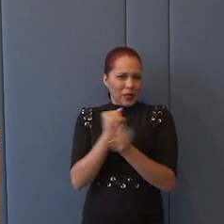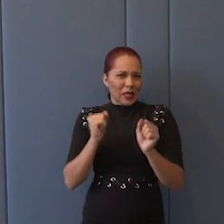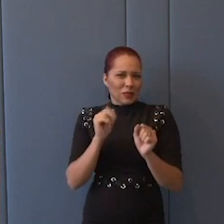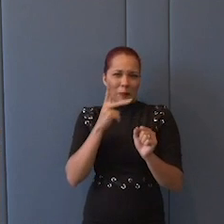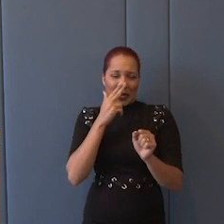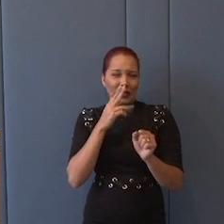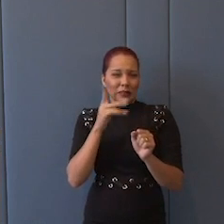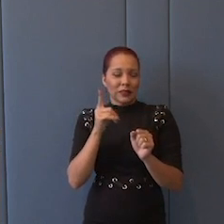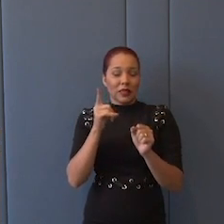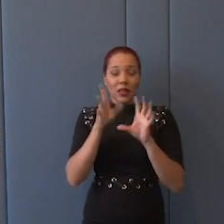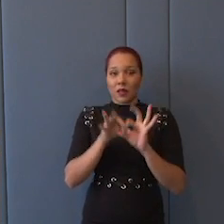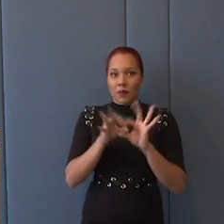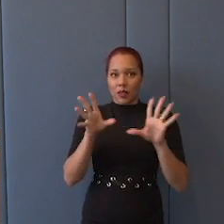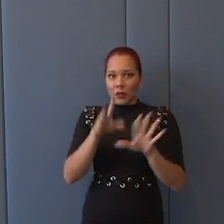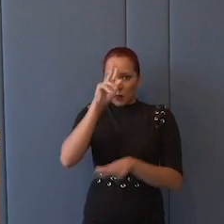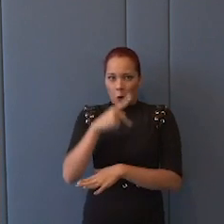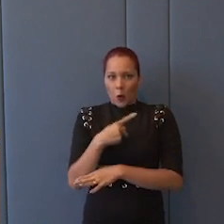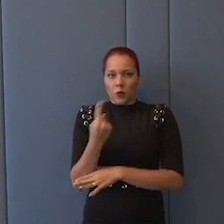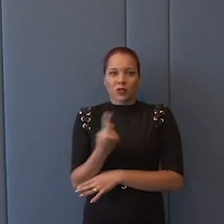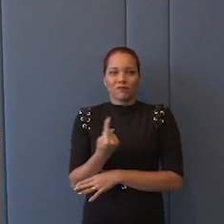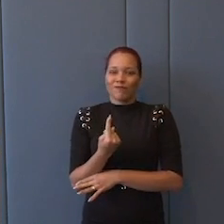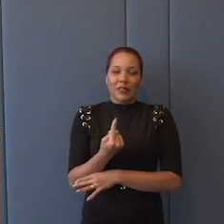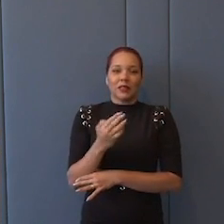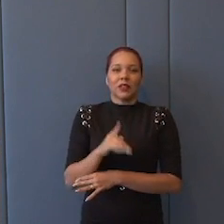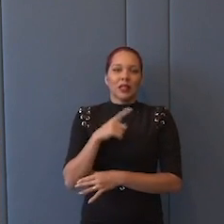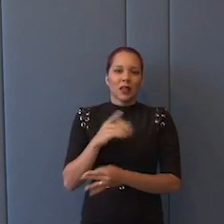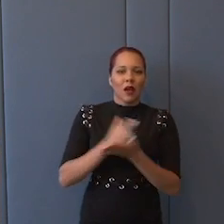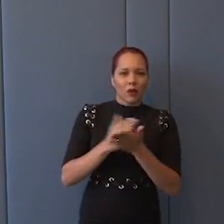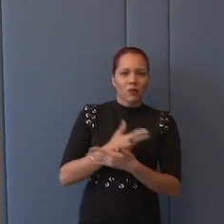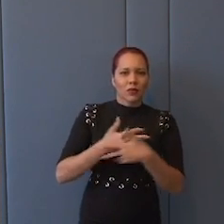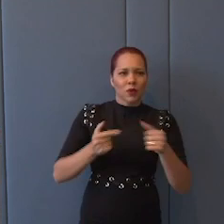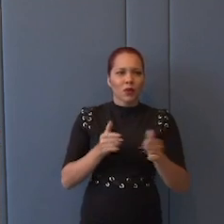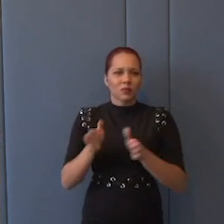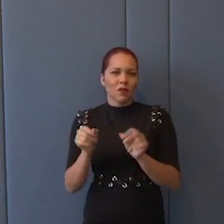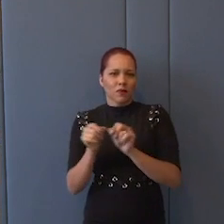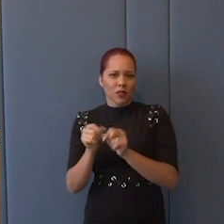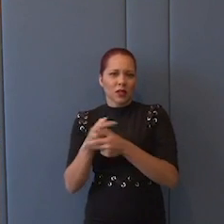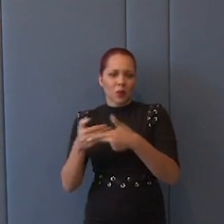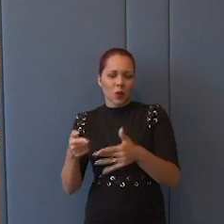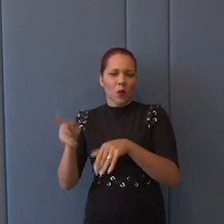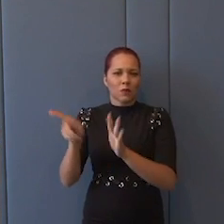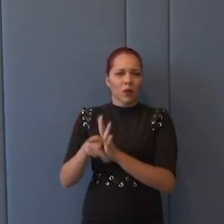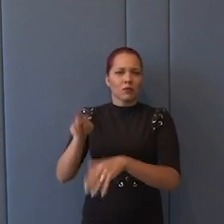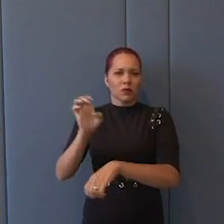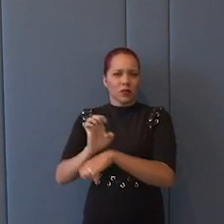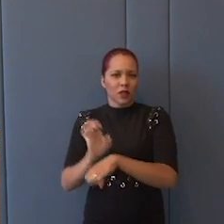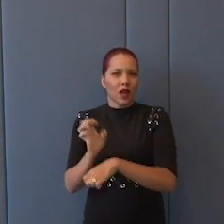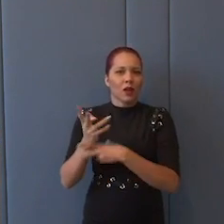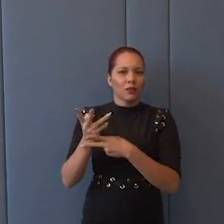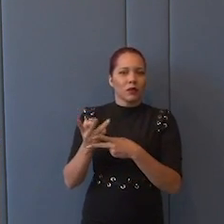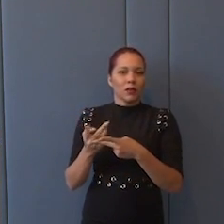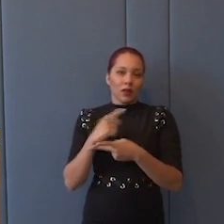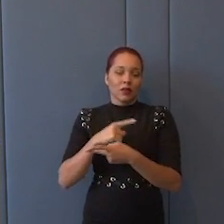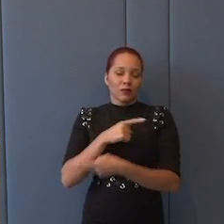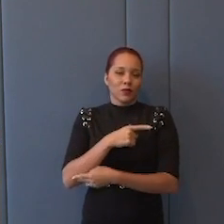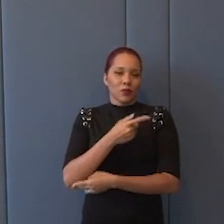independente. Chancelaria, não, o governo fala umas coisas aqui, mas eu vou fazer aí minhas posições de Estado, tradicionais, e o governo que